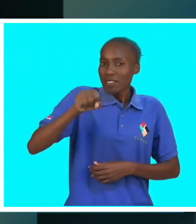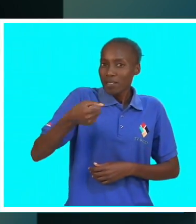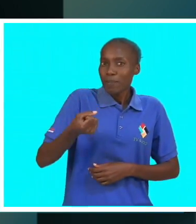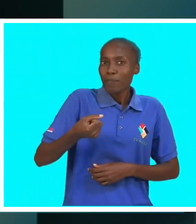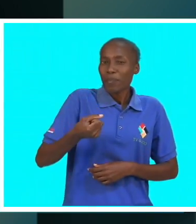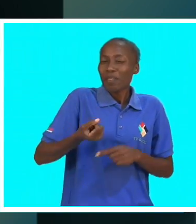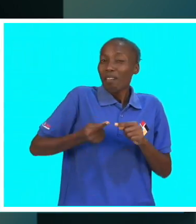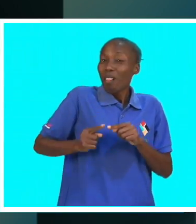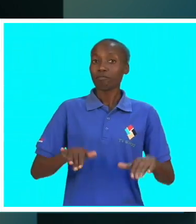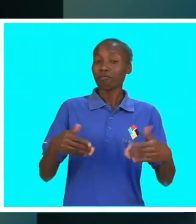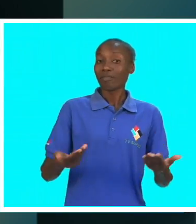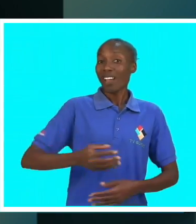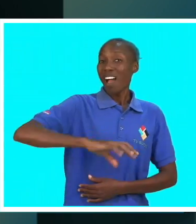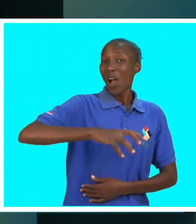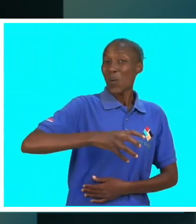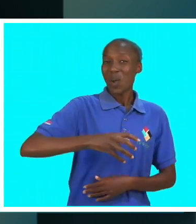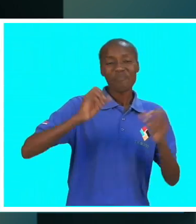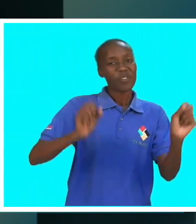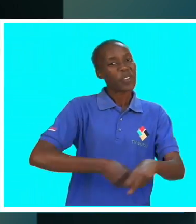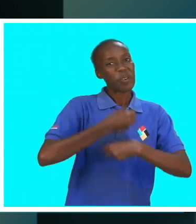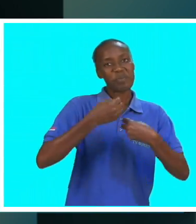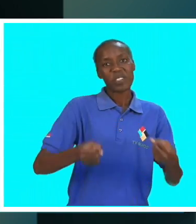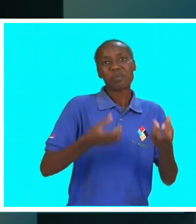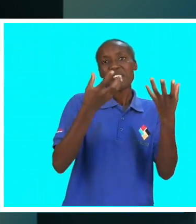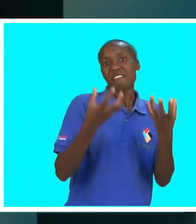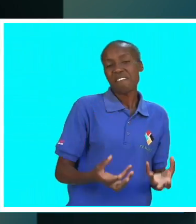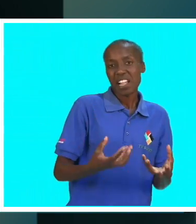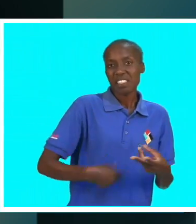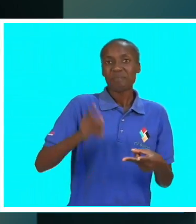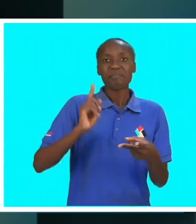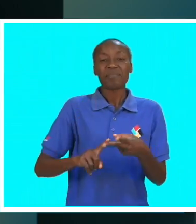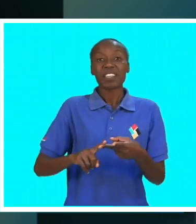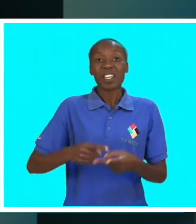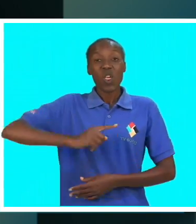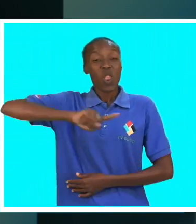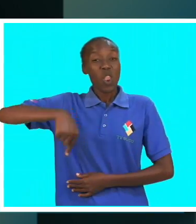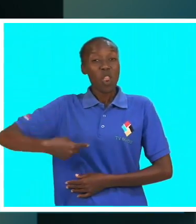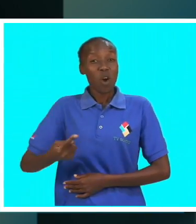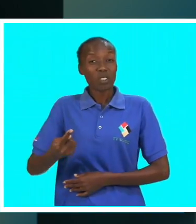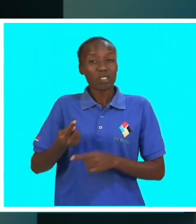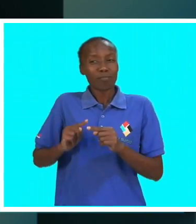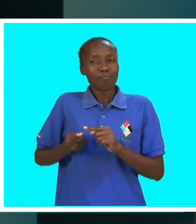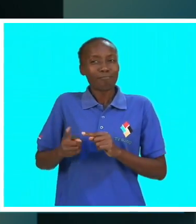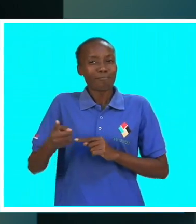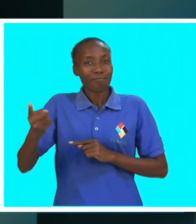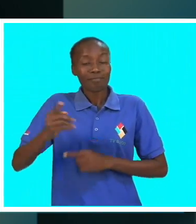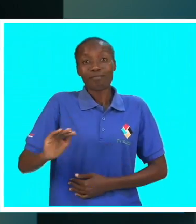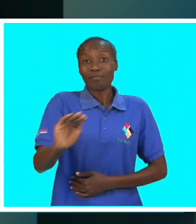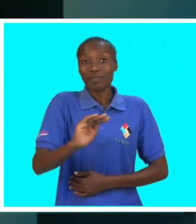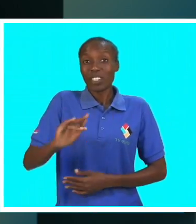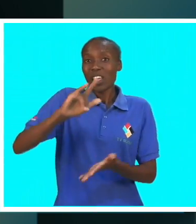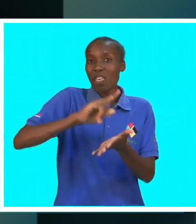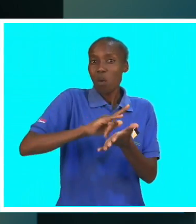uma longa distância. Sem água não tem nada a fazer. Assim que há a restrição de água, nós saímos daqui, do bairro do